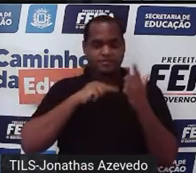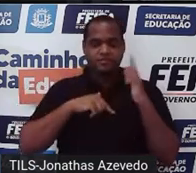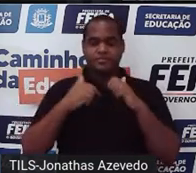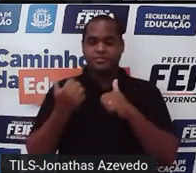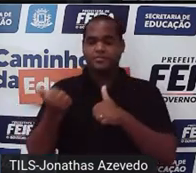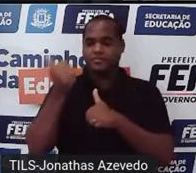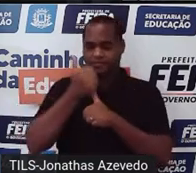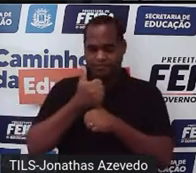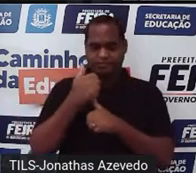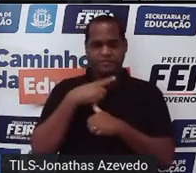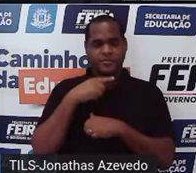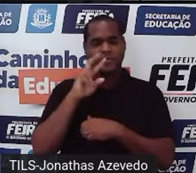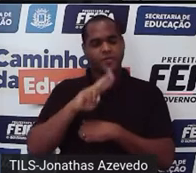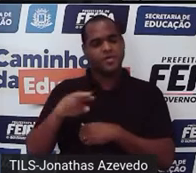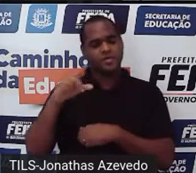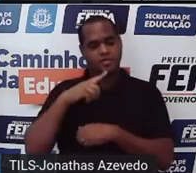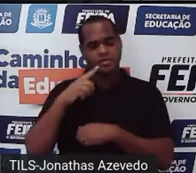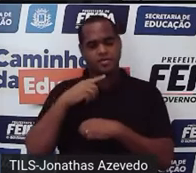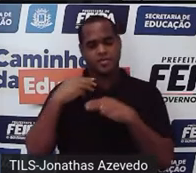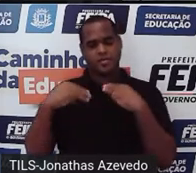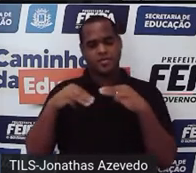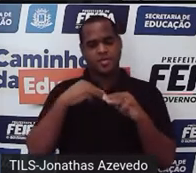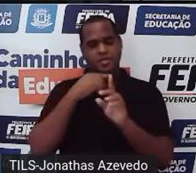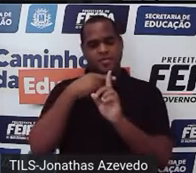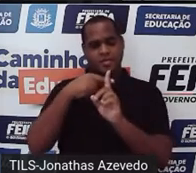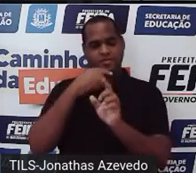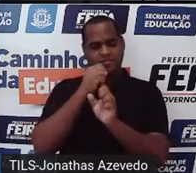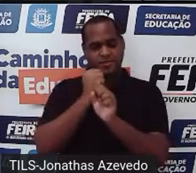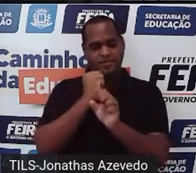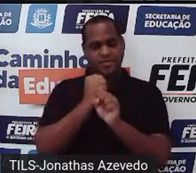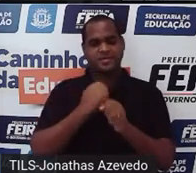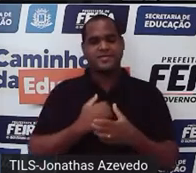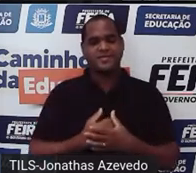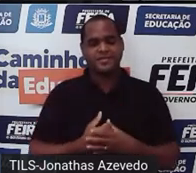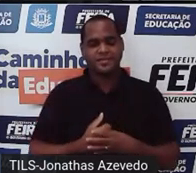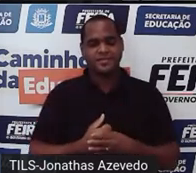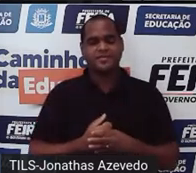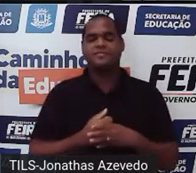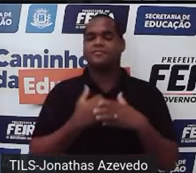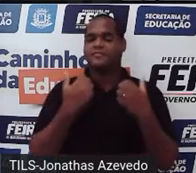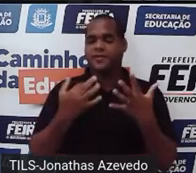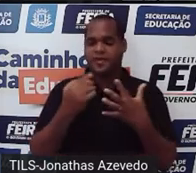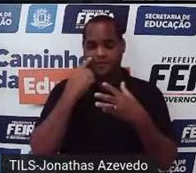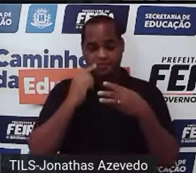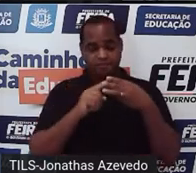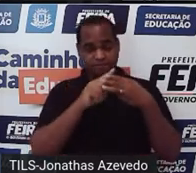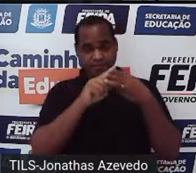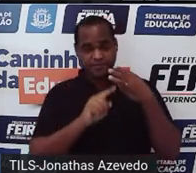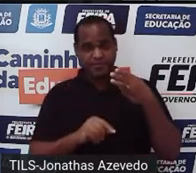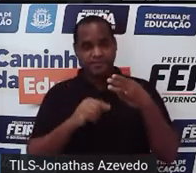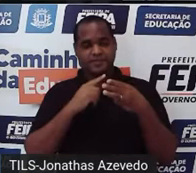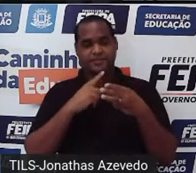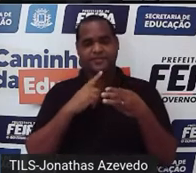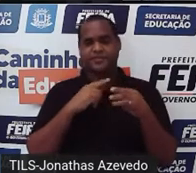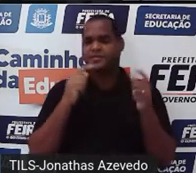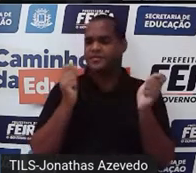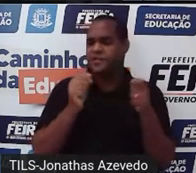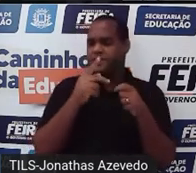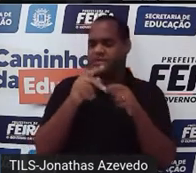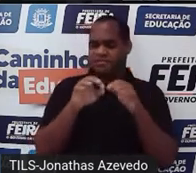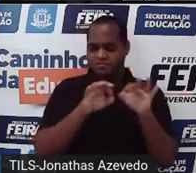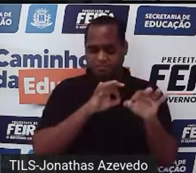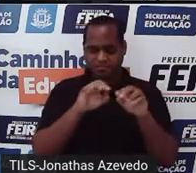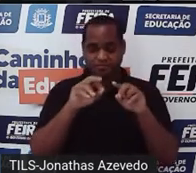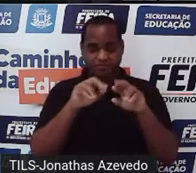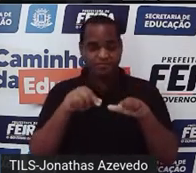viu usando o método da adição. Então a gente viu essas três formas de resolver um